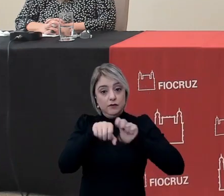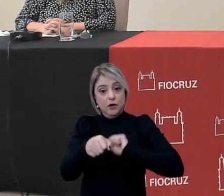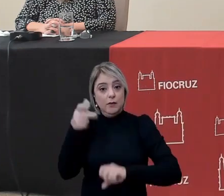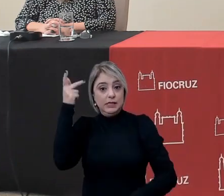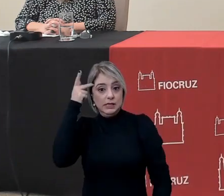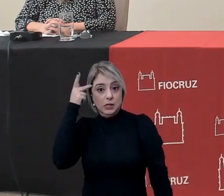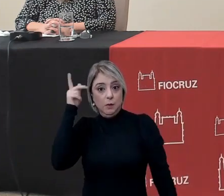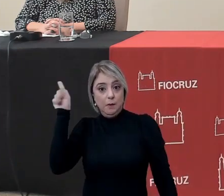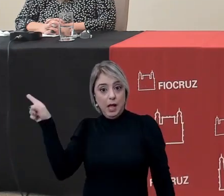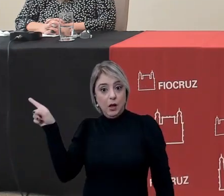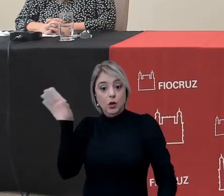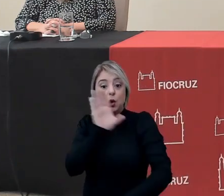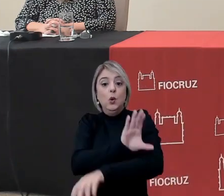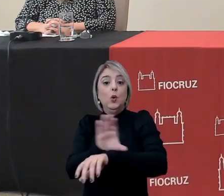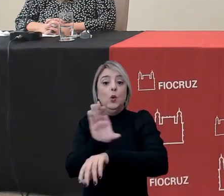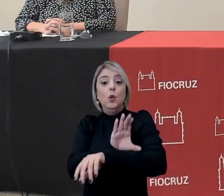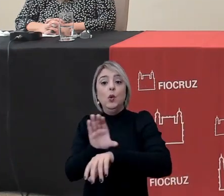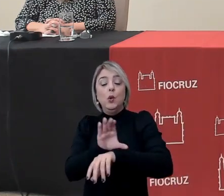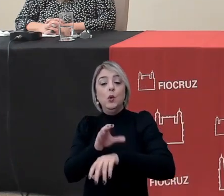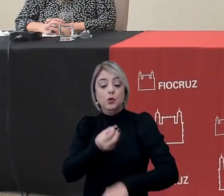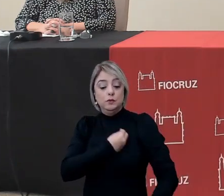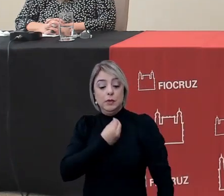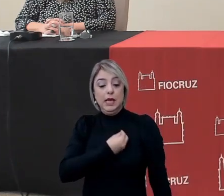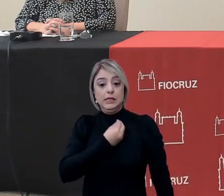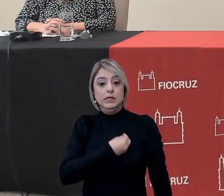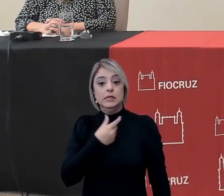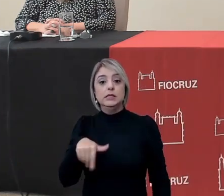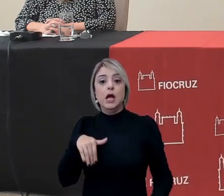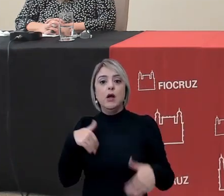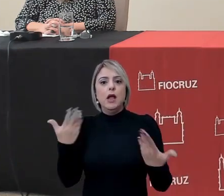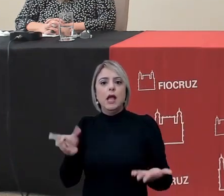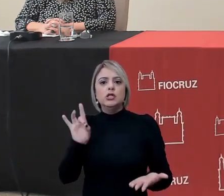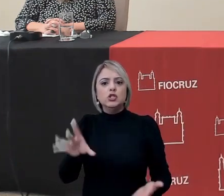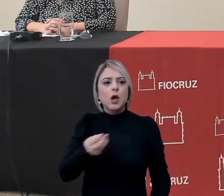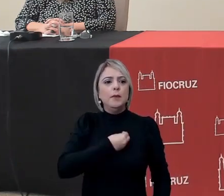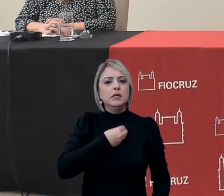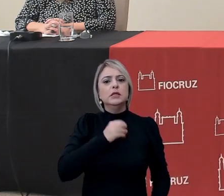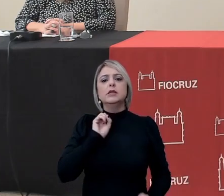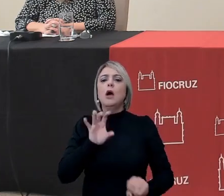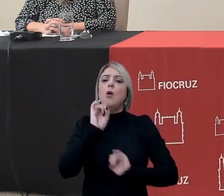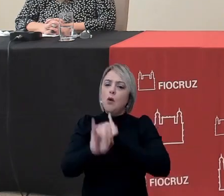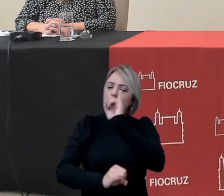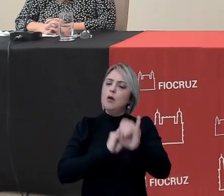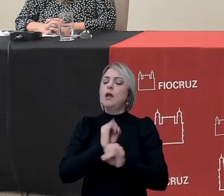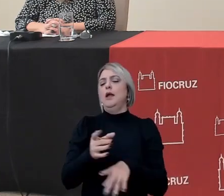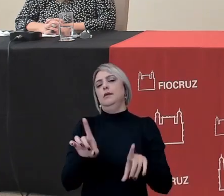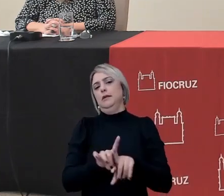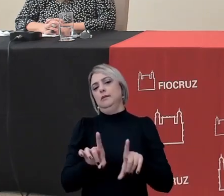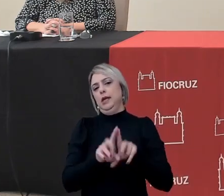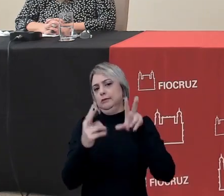São Paulo e os cursos o curso presencial ele será só presencial ou online também